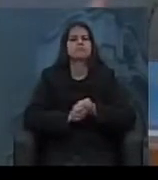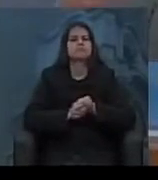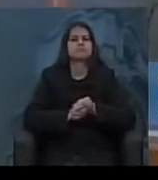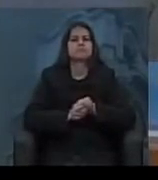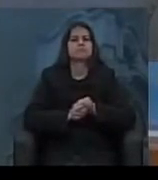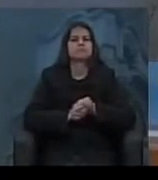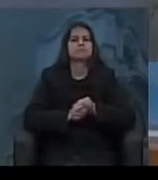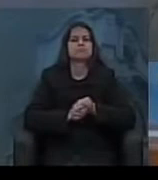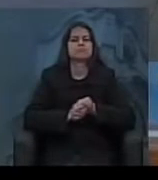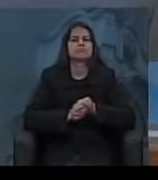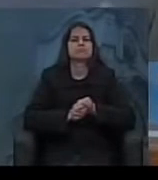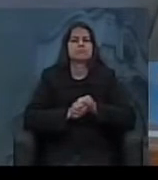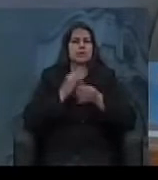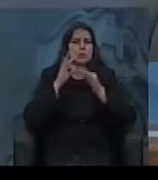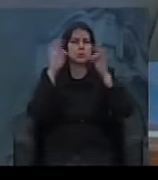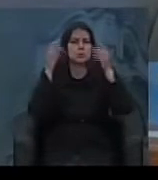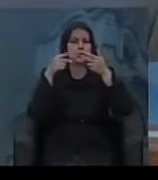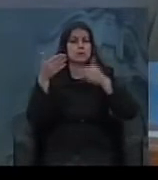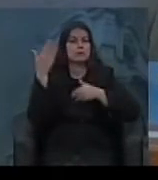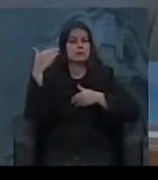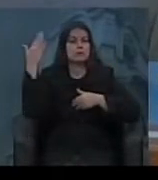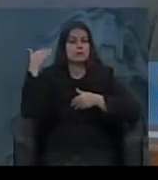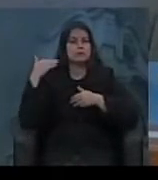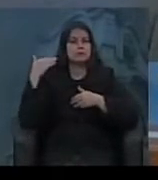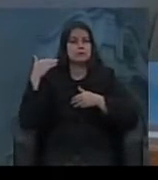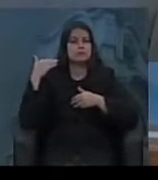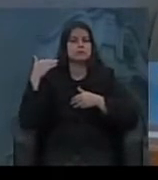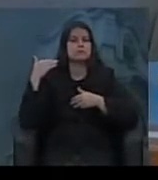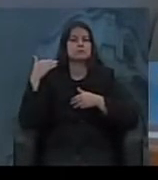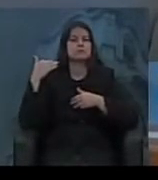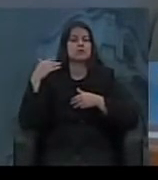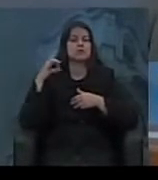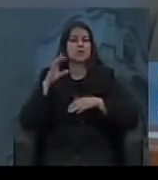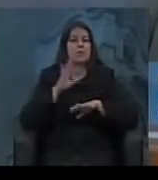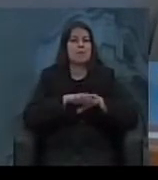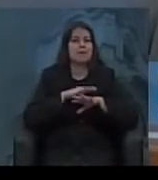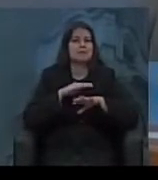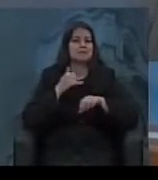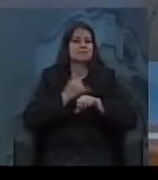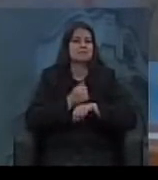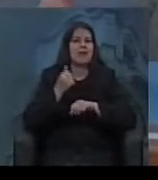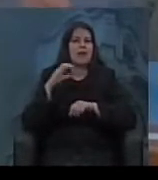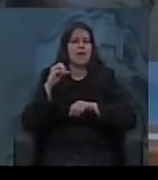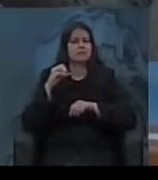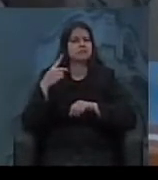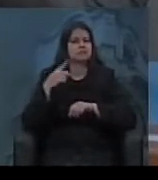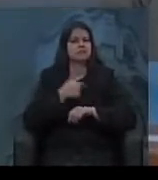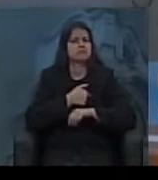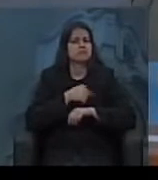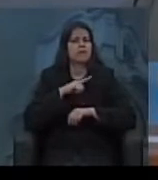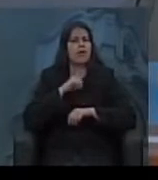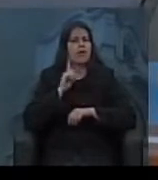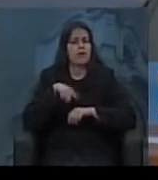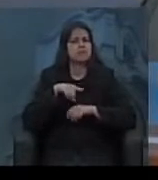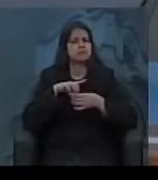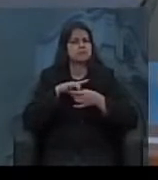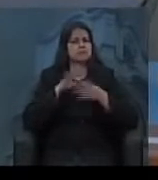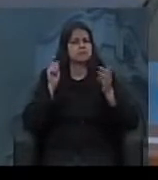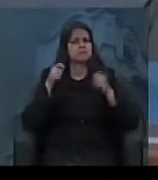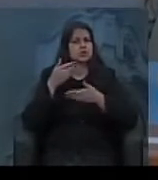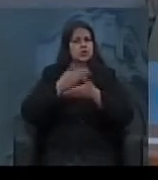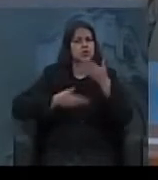da nanotecnologia, etc. Na época, era a siderúrgica. E o Vargas vai conseguir, em troca, vai permitir com que os Estados Unidos